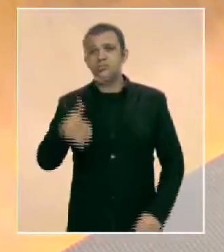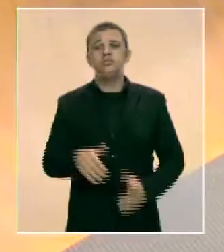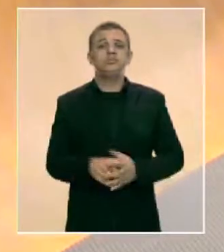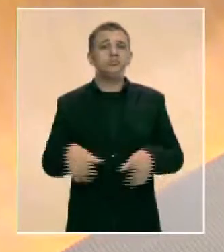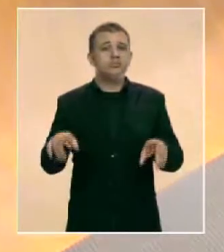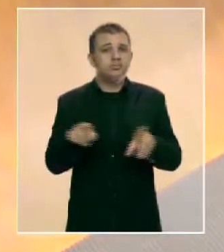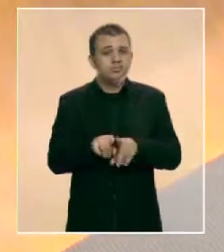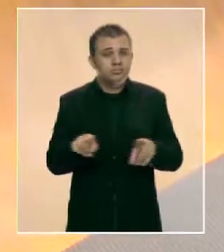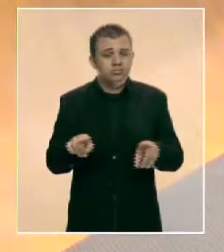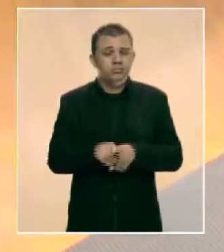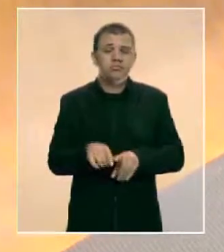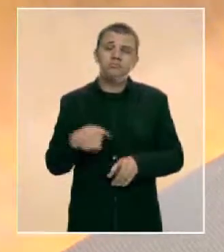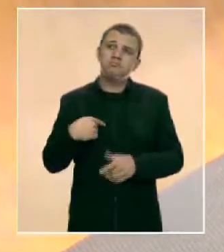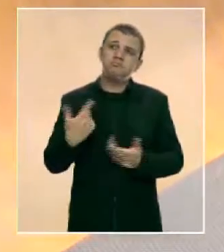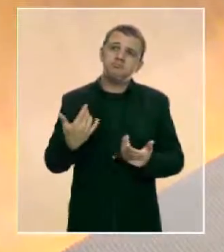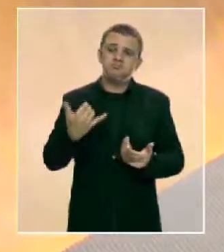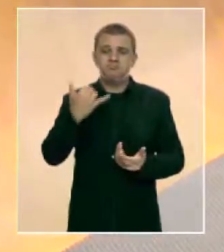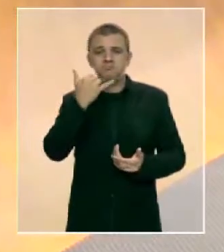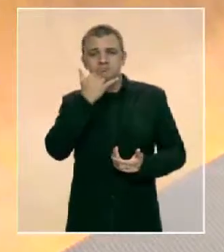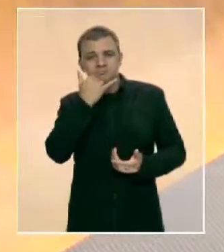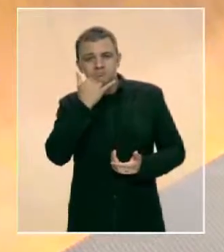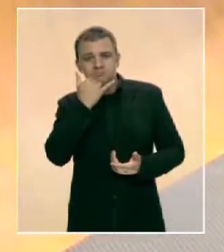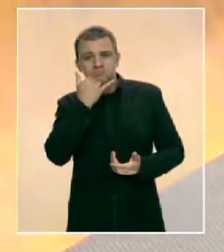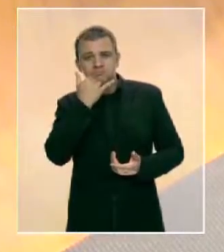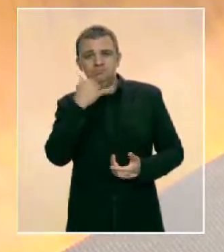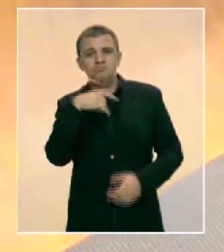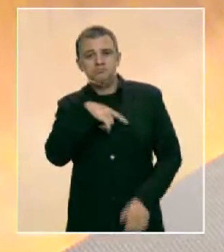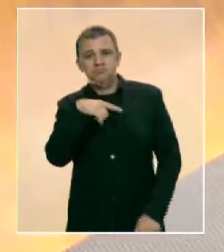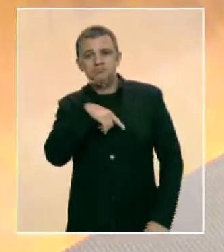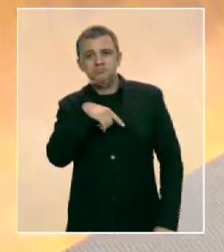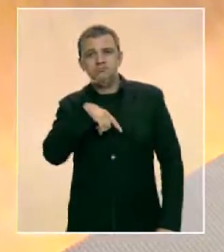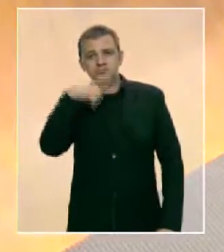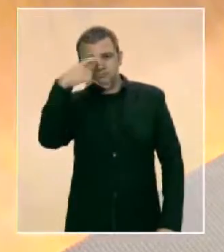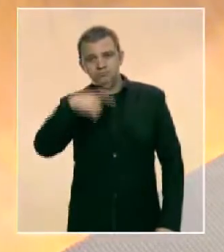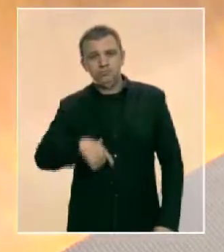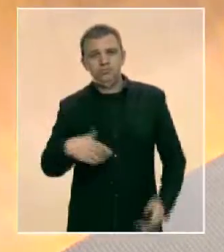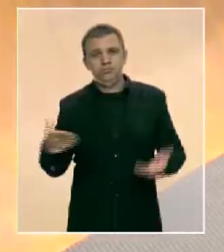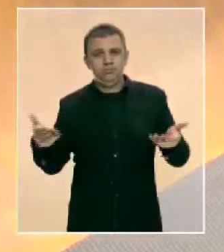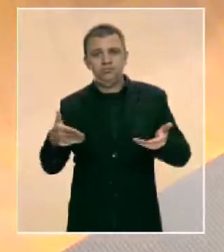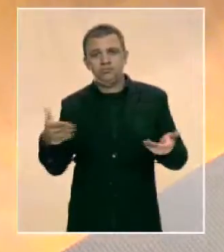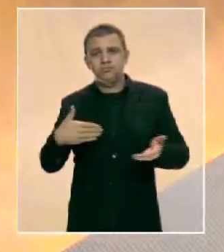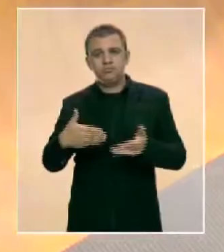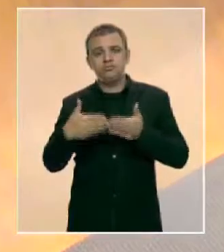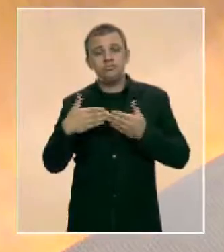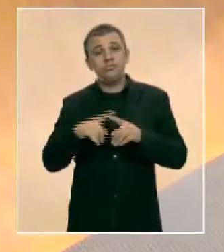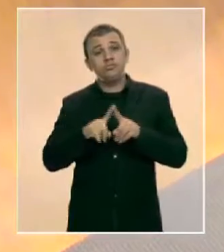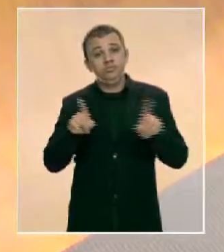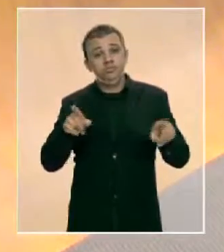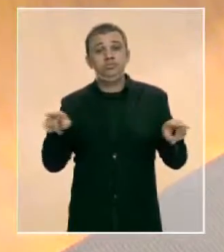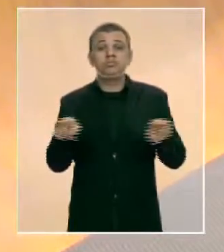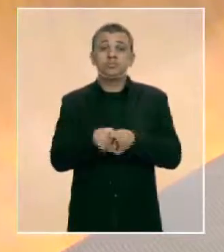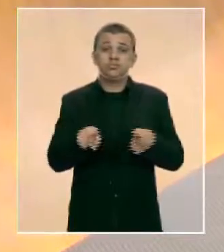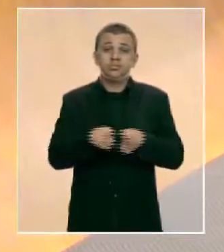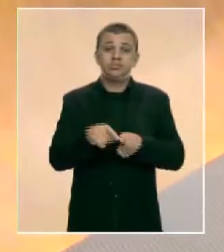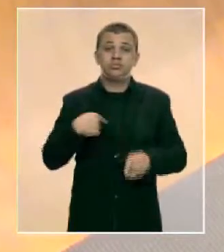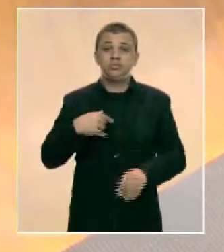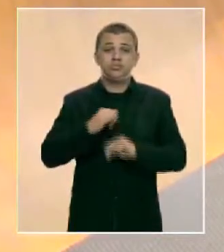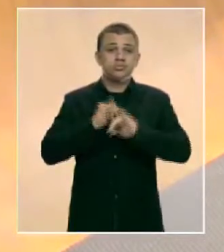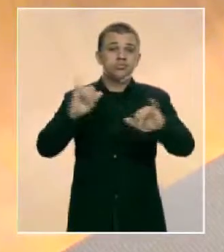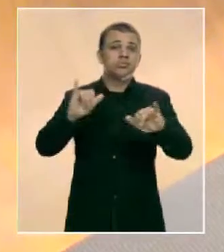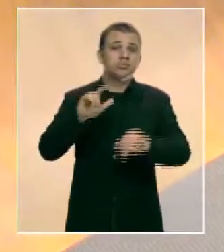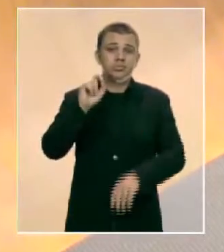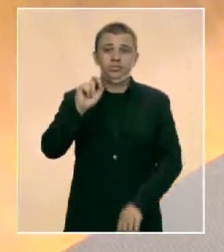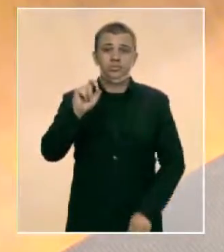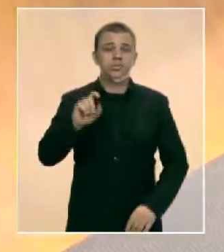e me perdoo por esse ato aqui, mas eu estou também falando, não apenas